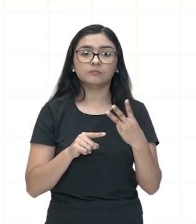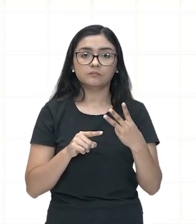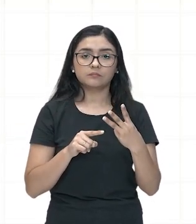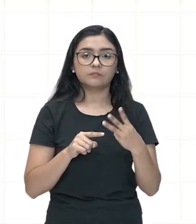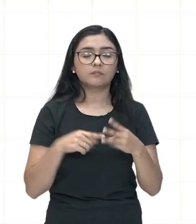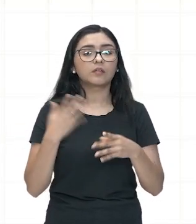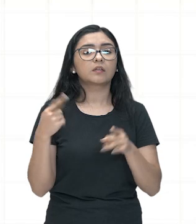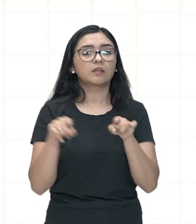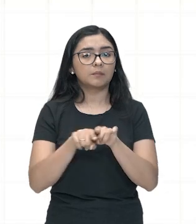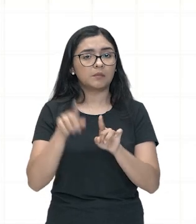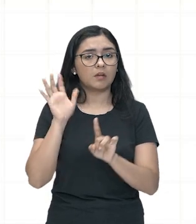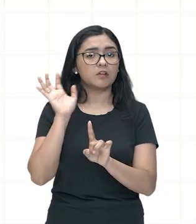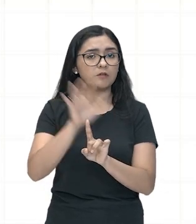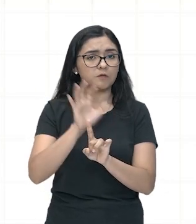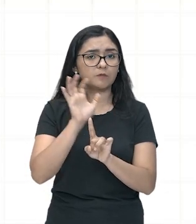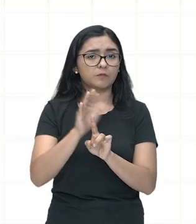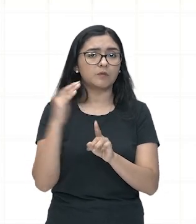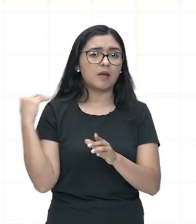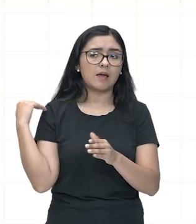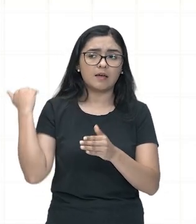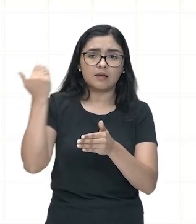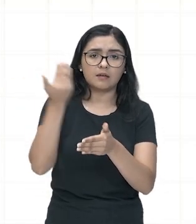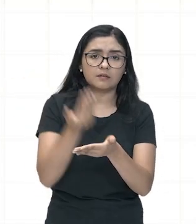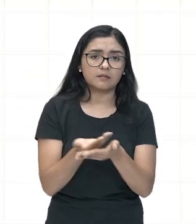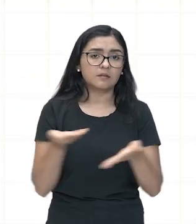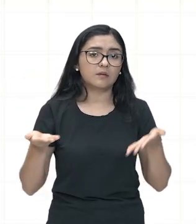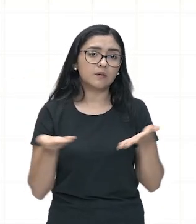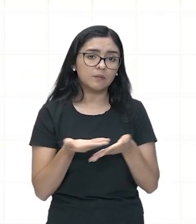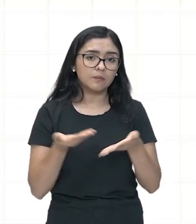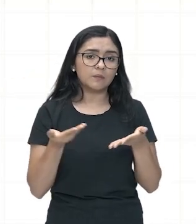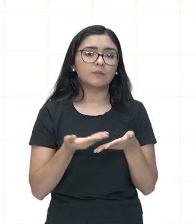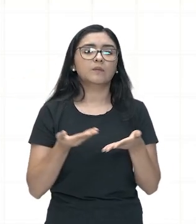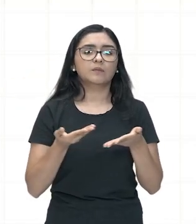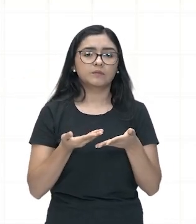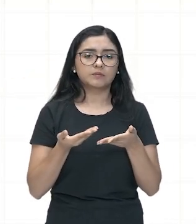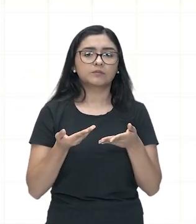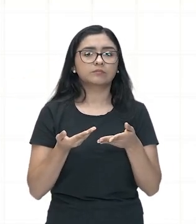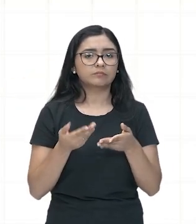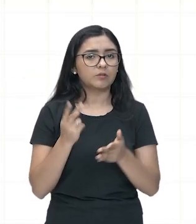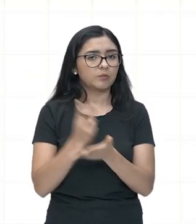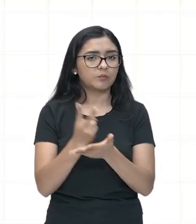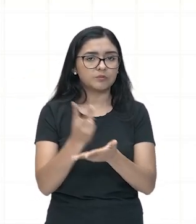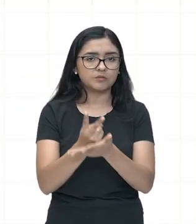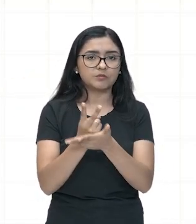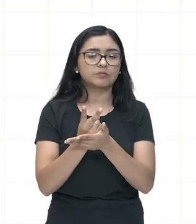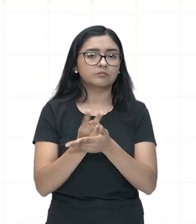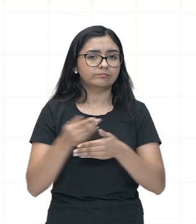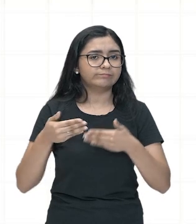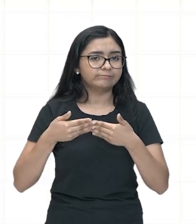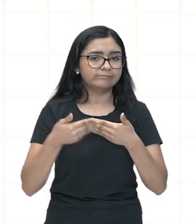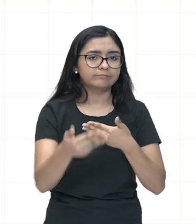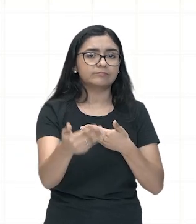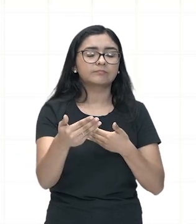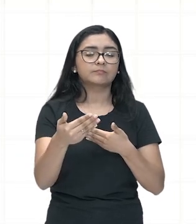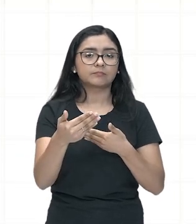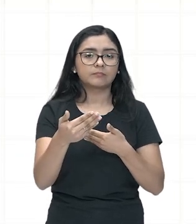influenciam até os dias de hoje. Influenciaram e continuam influenciando como pensamos.